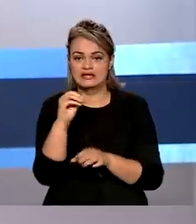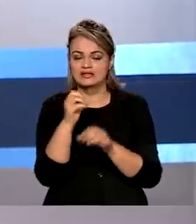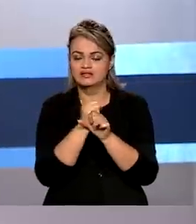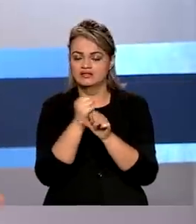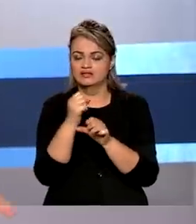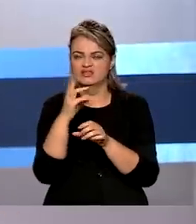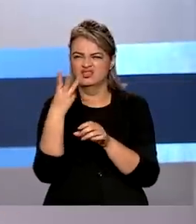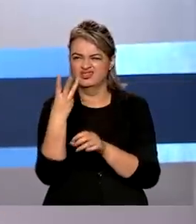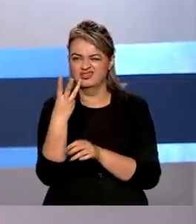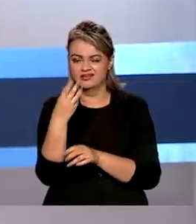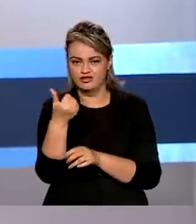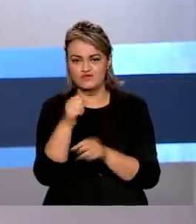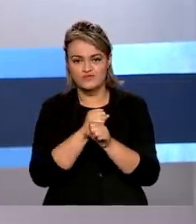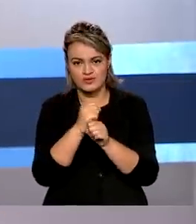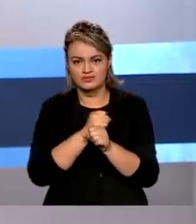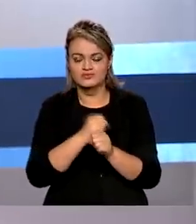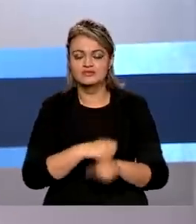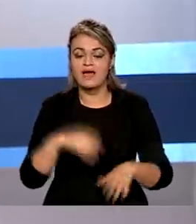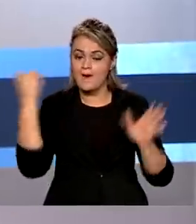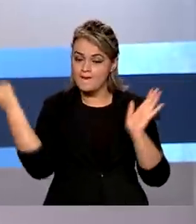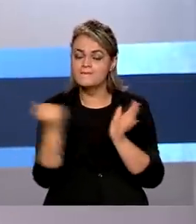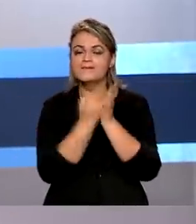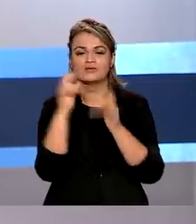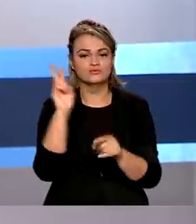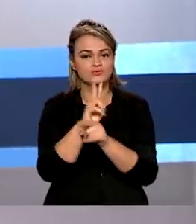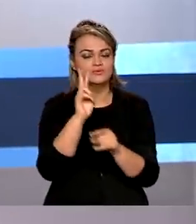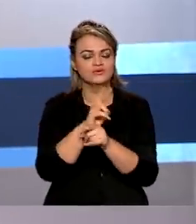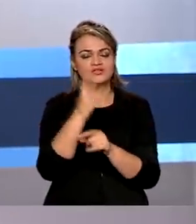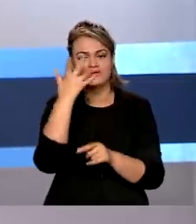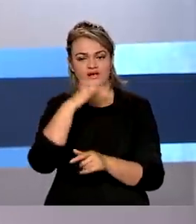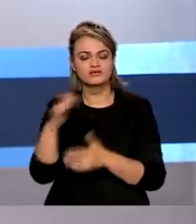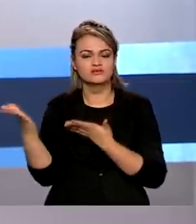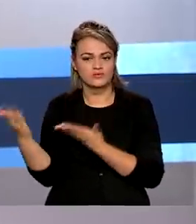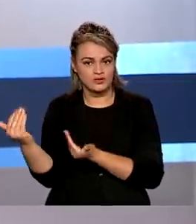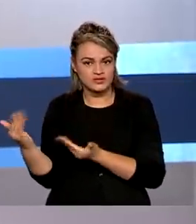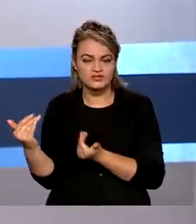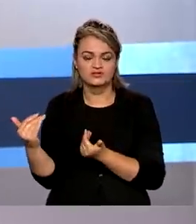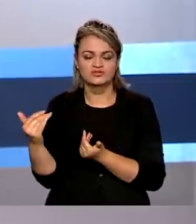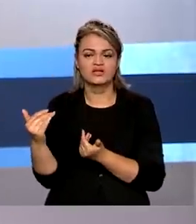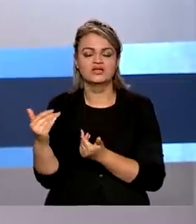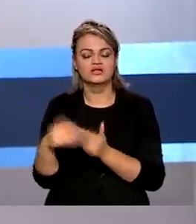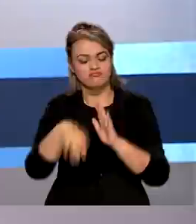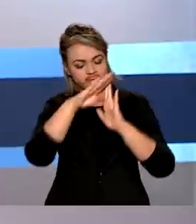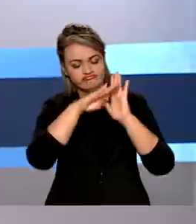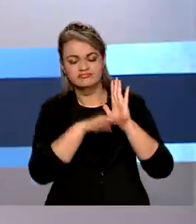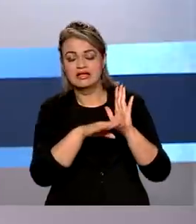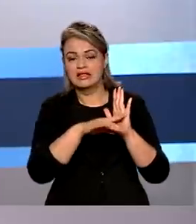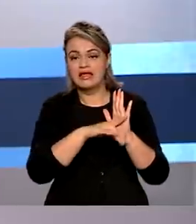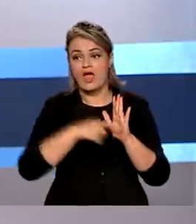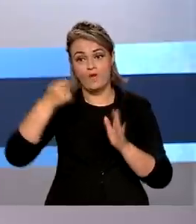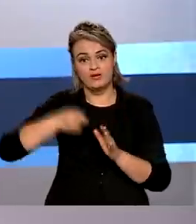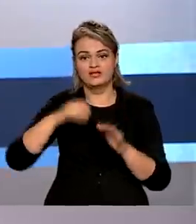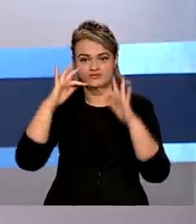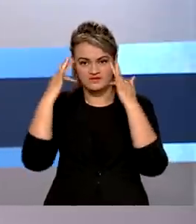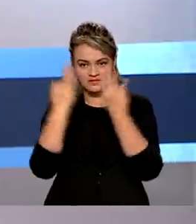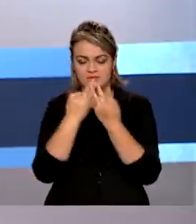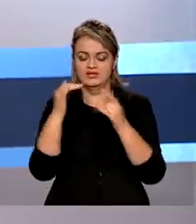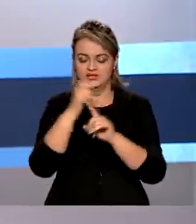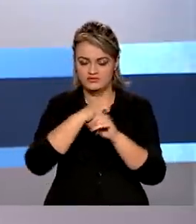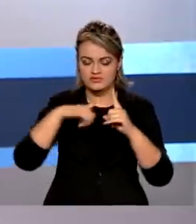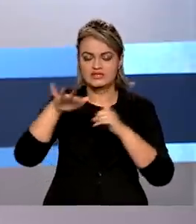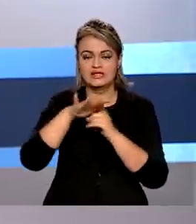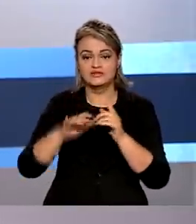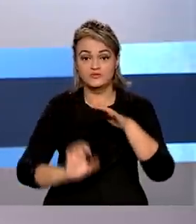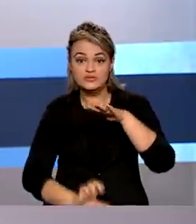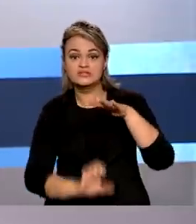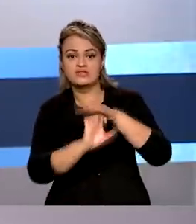anos. Ele é considerado um marco de proteção infanto-juvenil no país e estabelece que é dever da família, da sociedade e